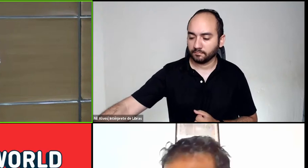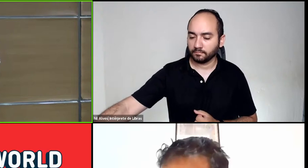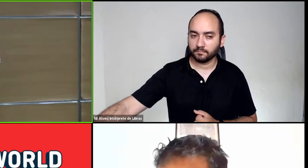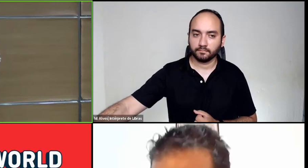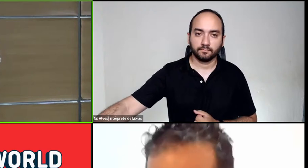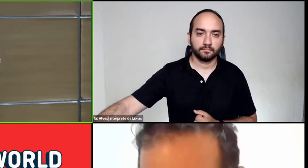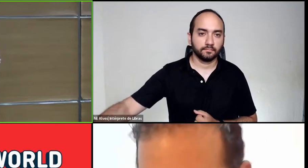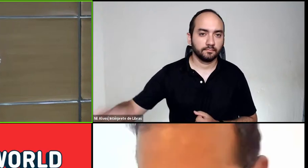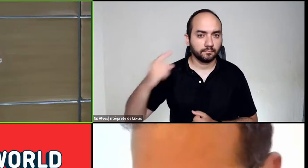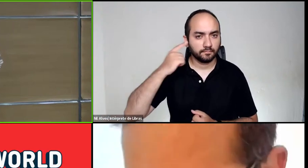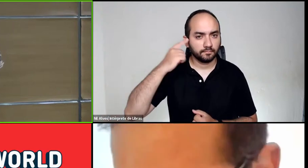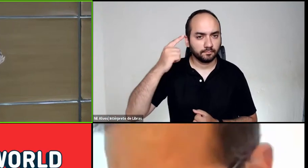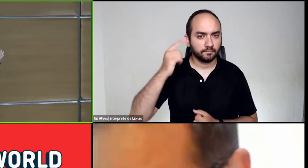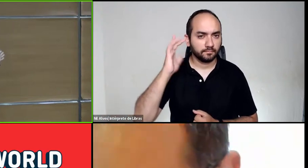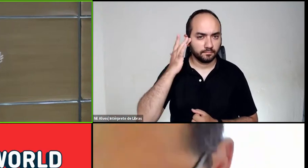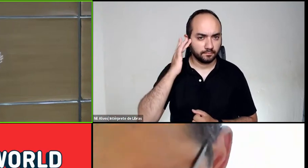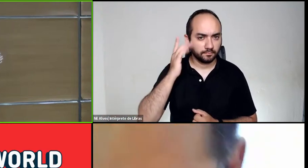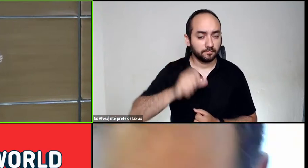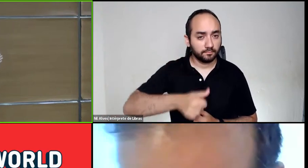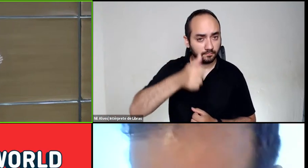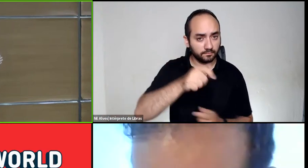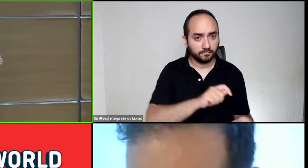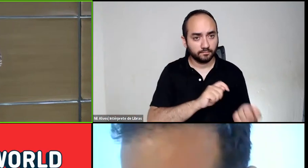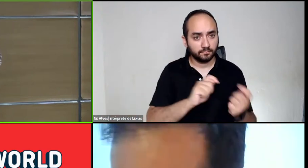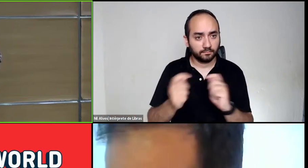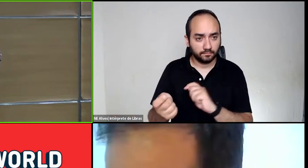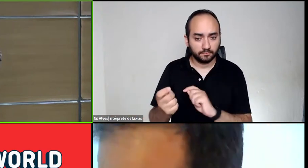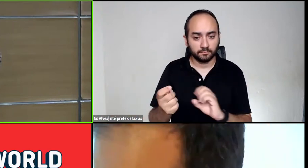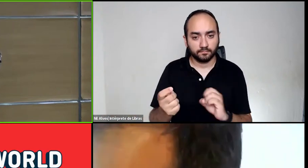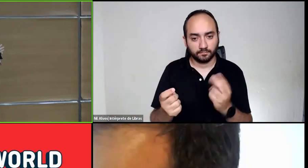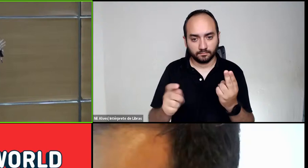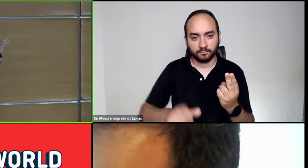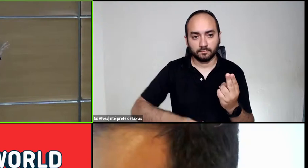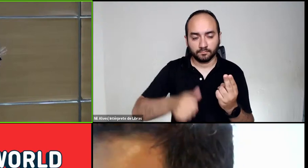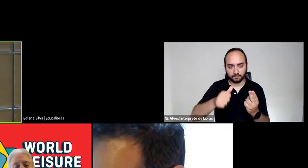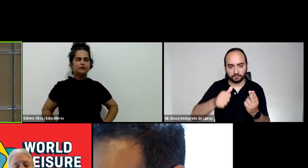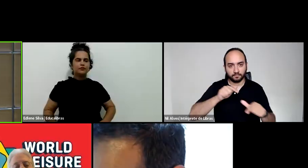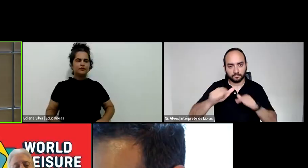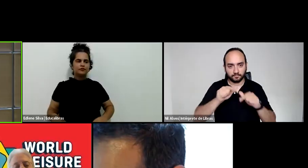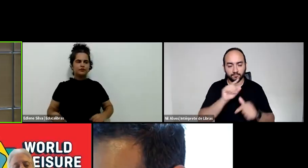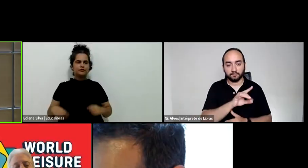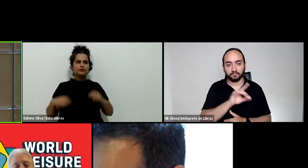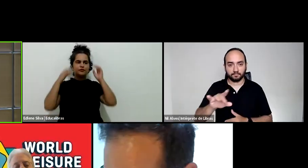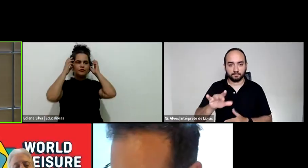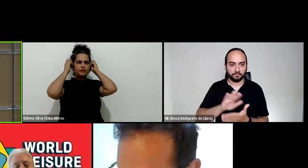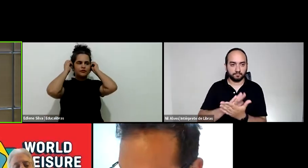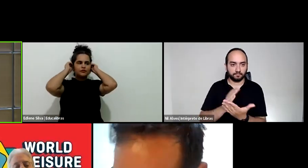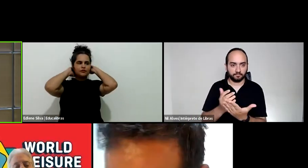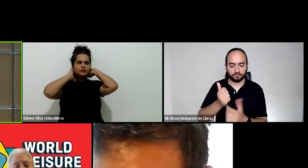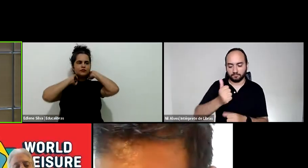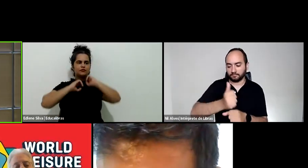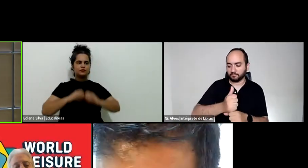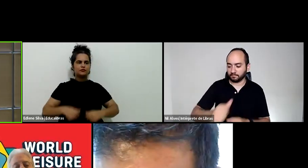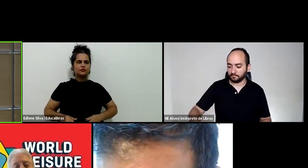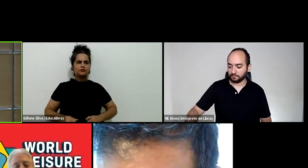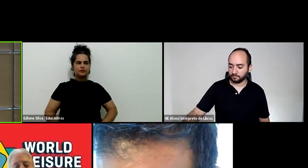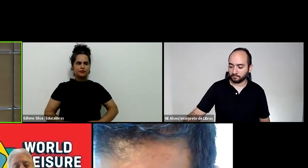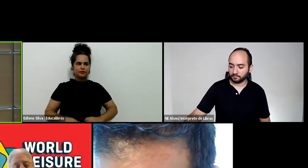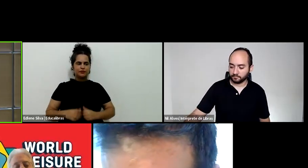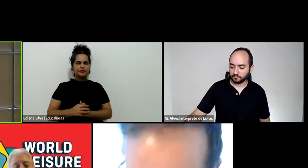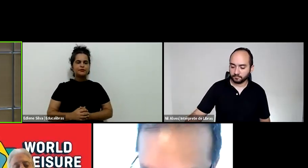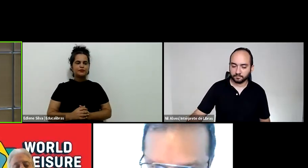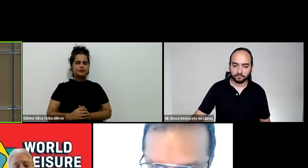acham que é melhor a gente convergir ou é melhor a gente estar trabalhando cada uma numa pauta mesmo, porque talvez seja muito pesado essas